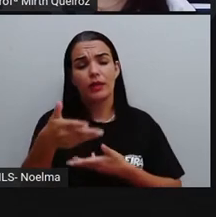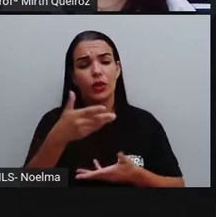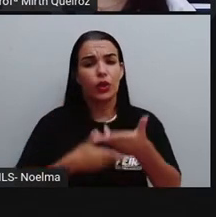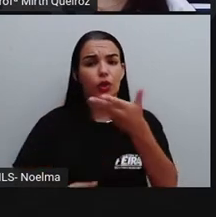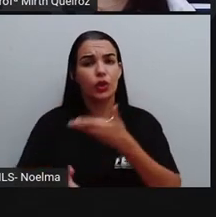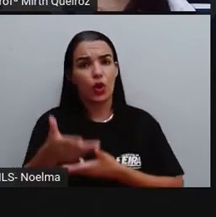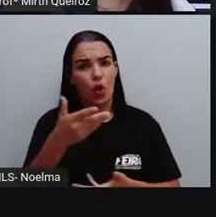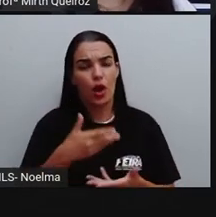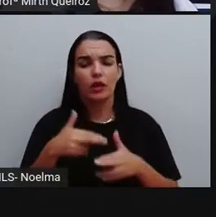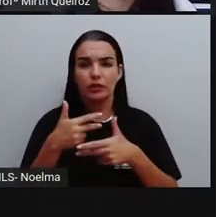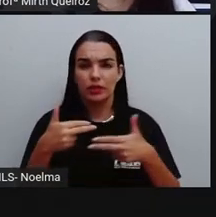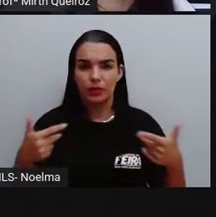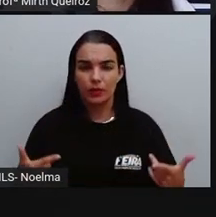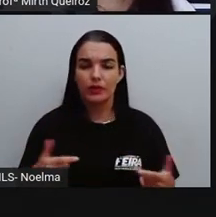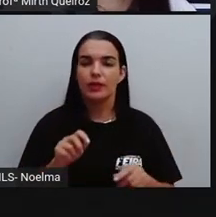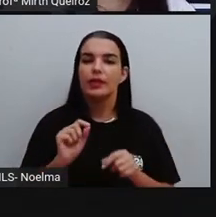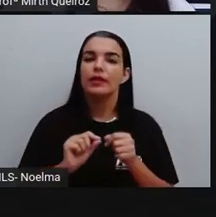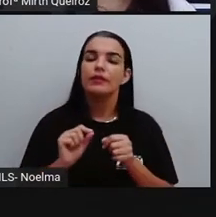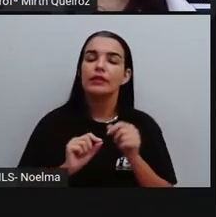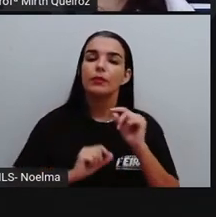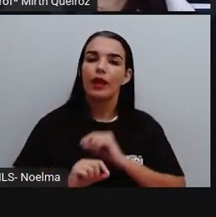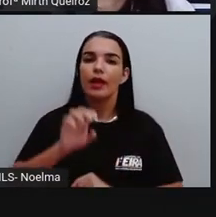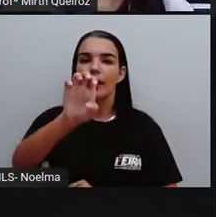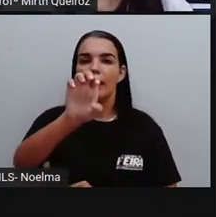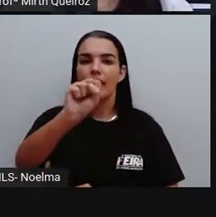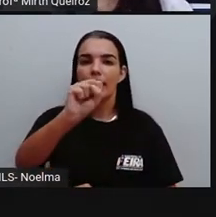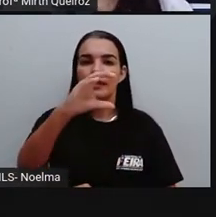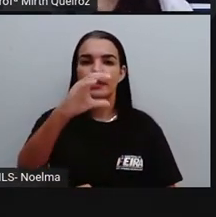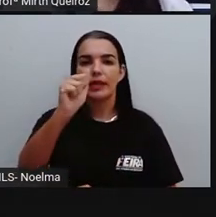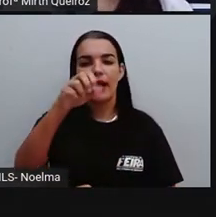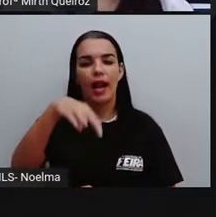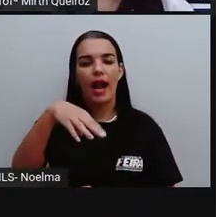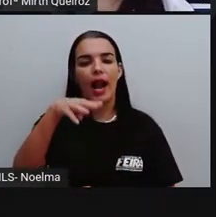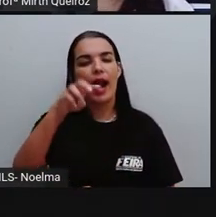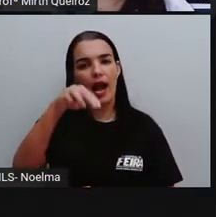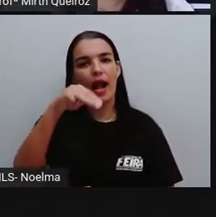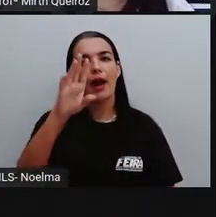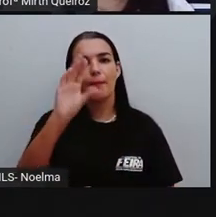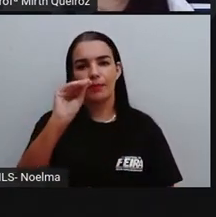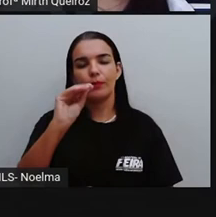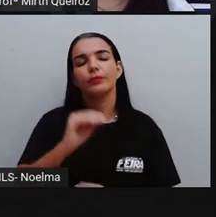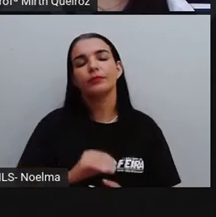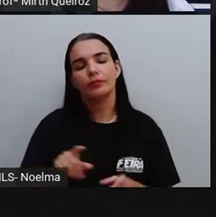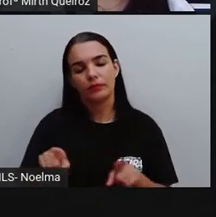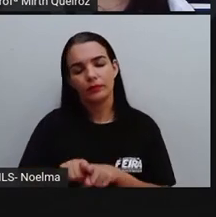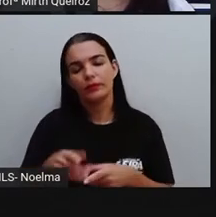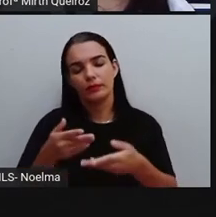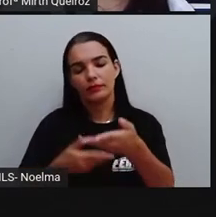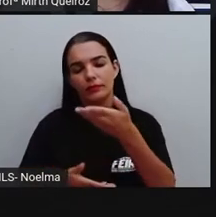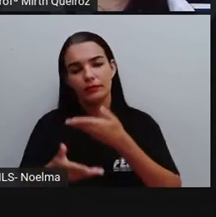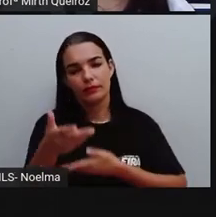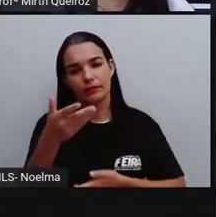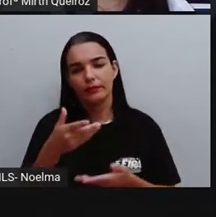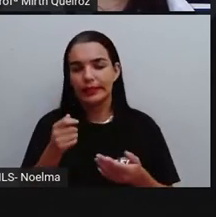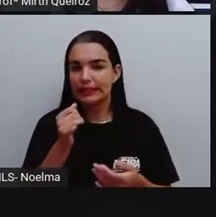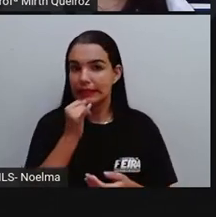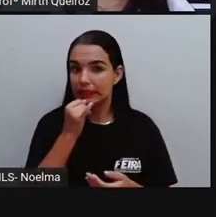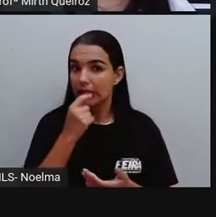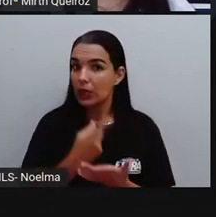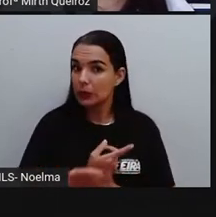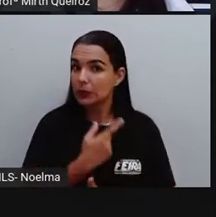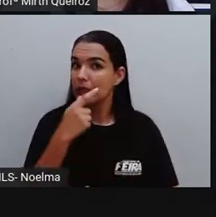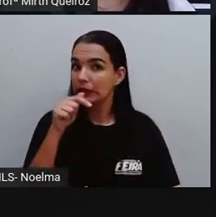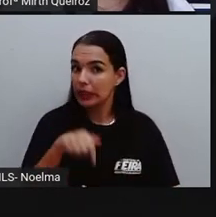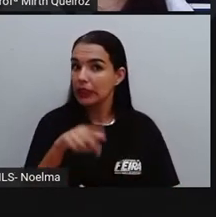escambo, às vezes, para poder fazer um negócio, né? Como acontece ainda nas prisões brasileiras, onde